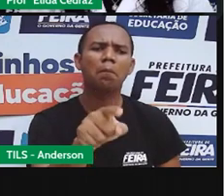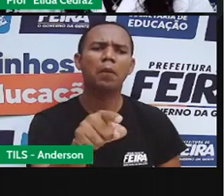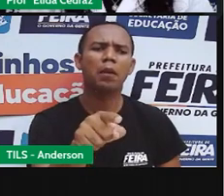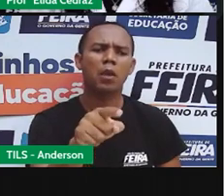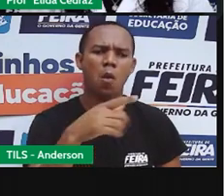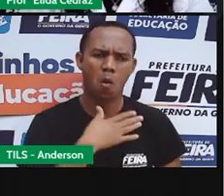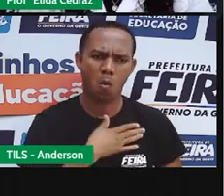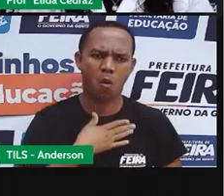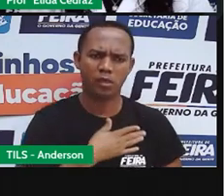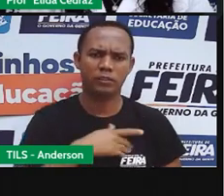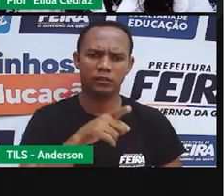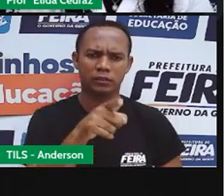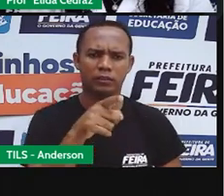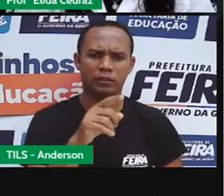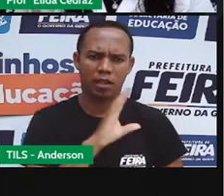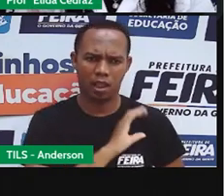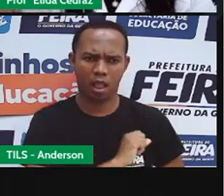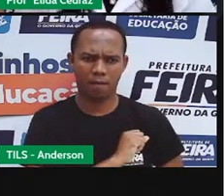Ai, eu amo.